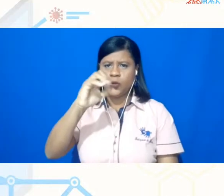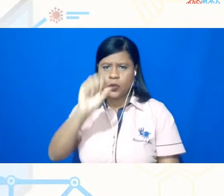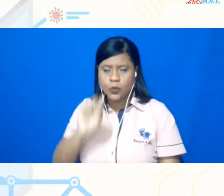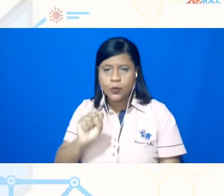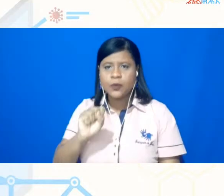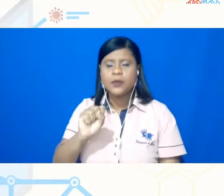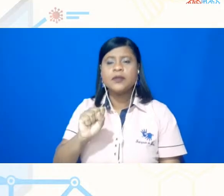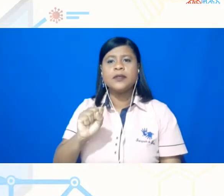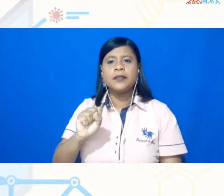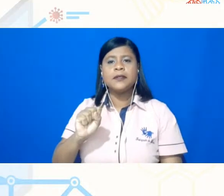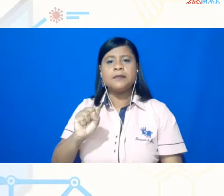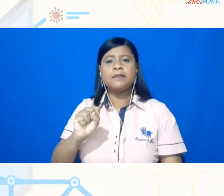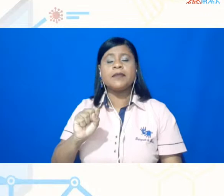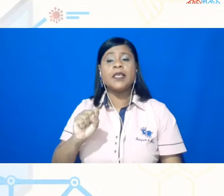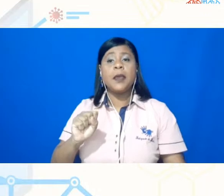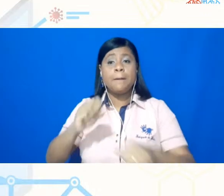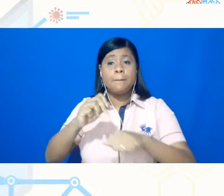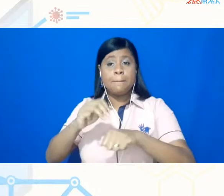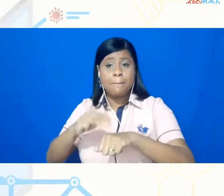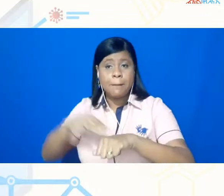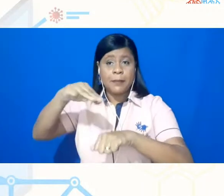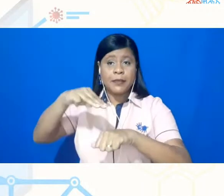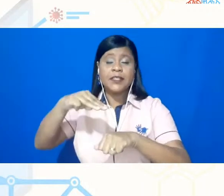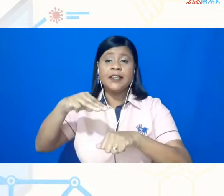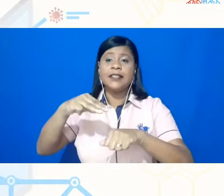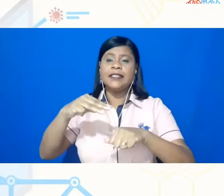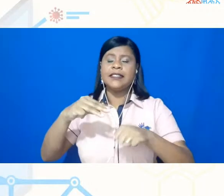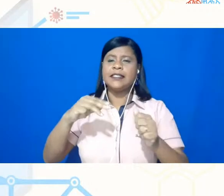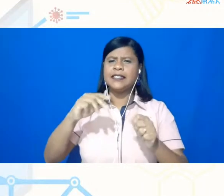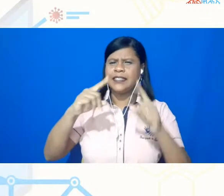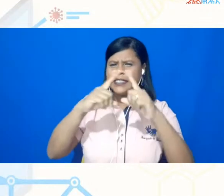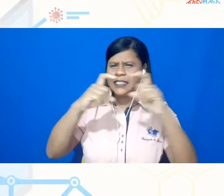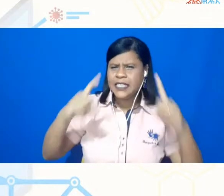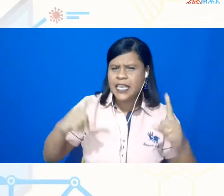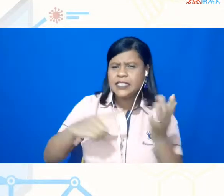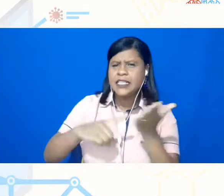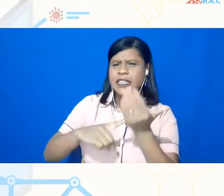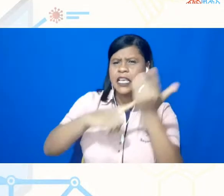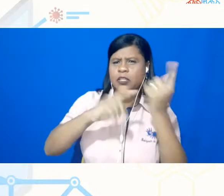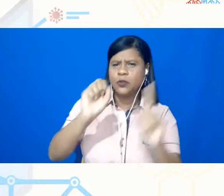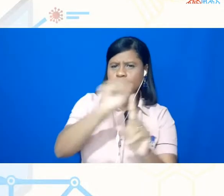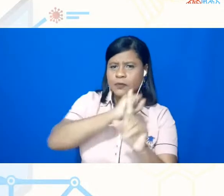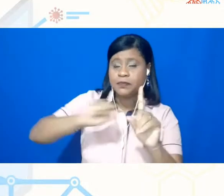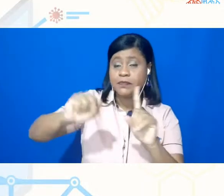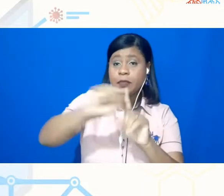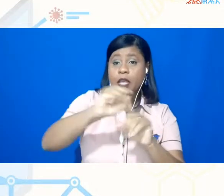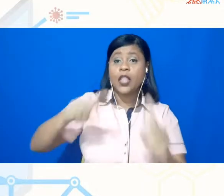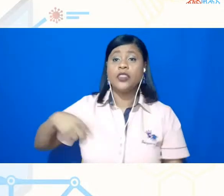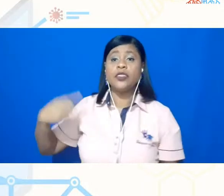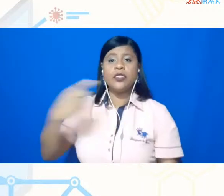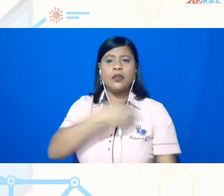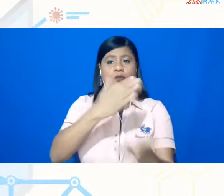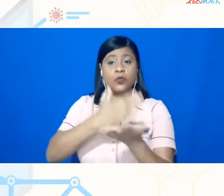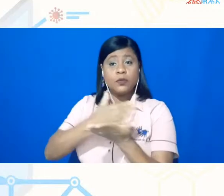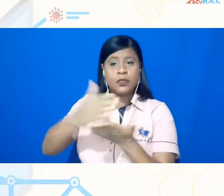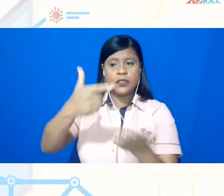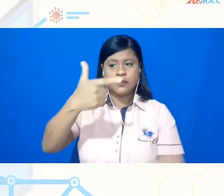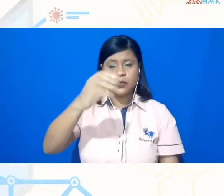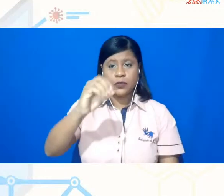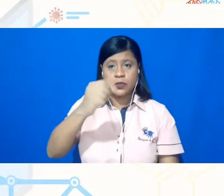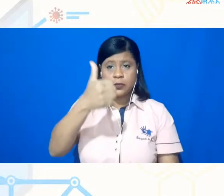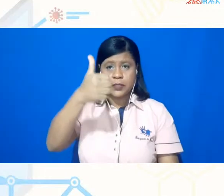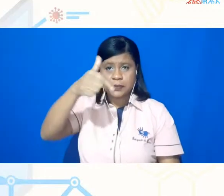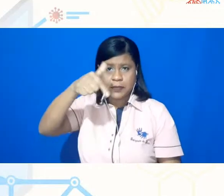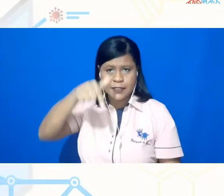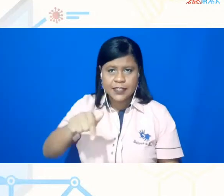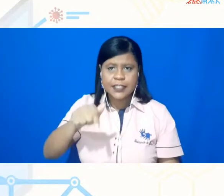-graduação em Ciência, Tecnologia e Sociedade, somos um programa que começou em 2017, né, somos